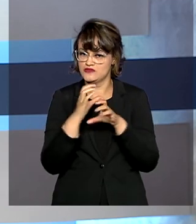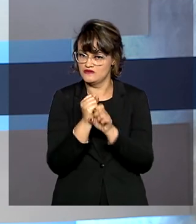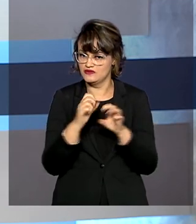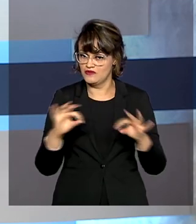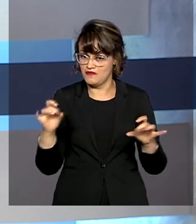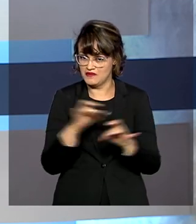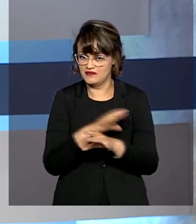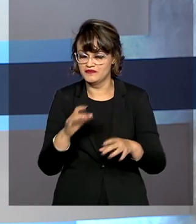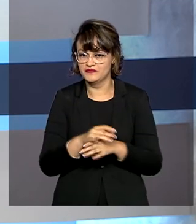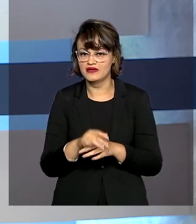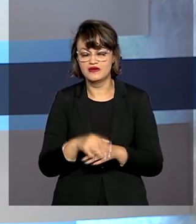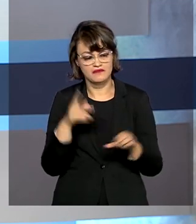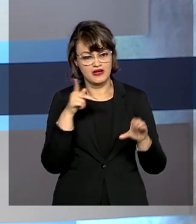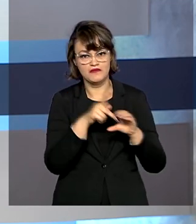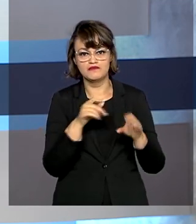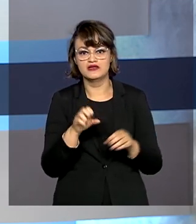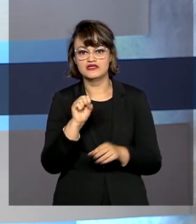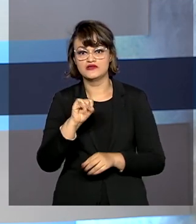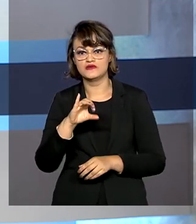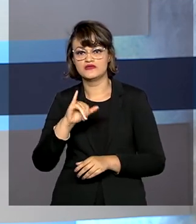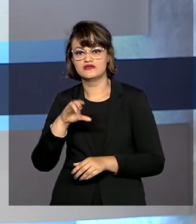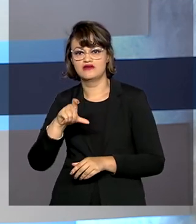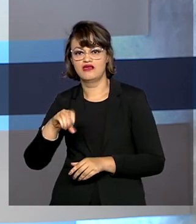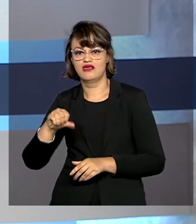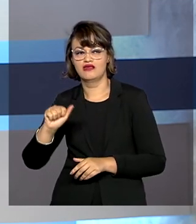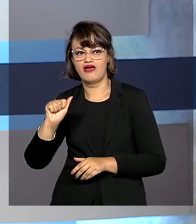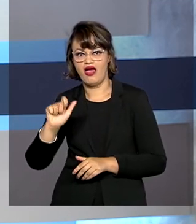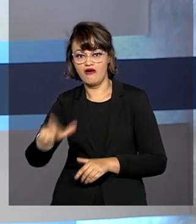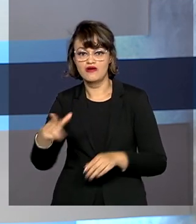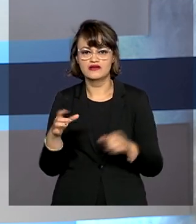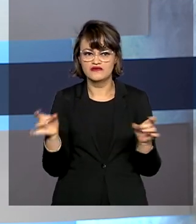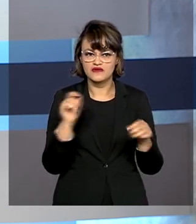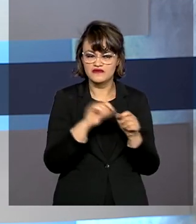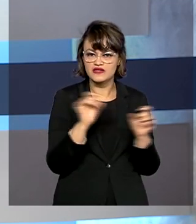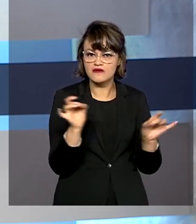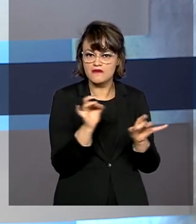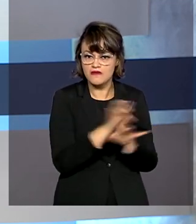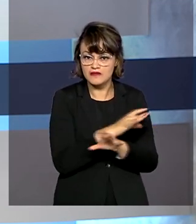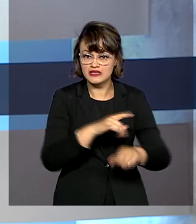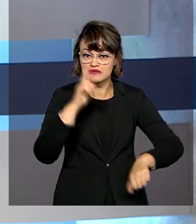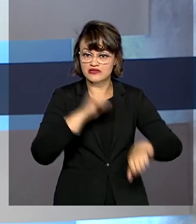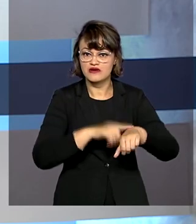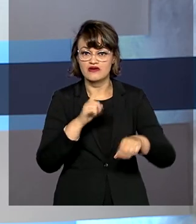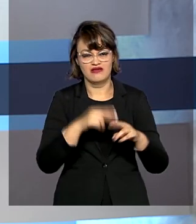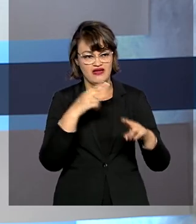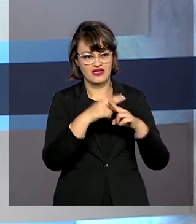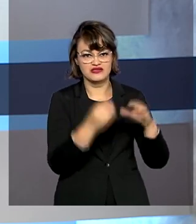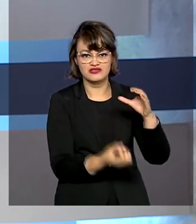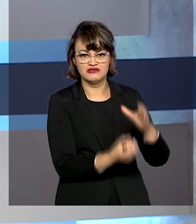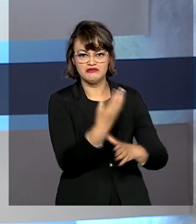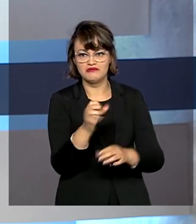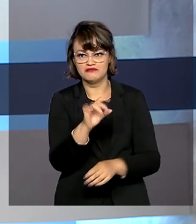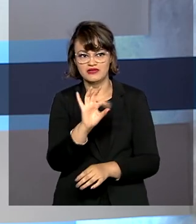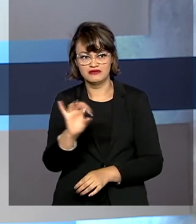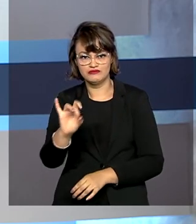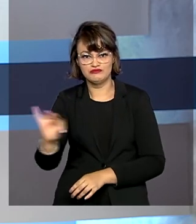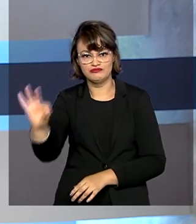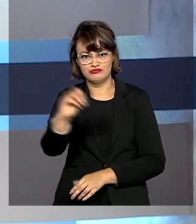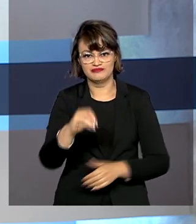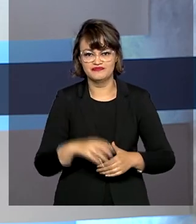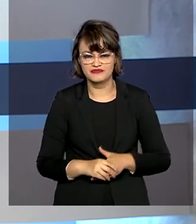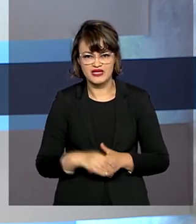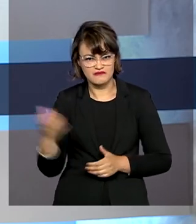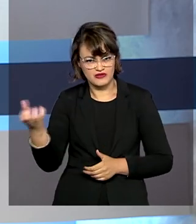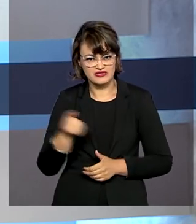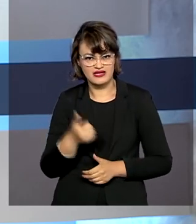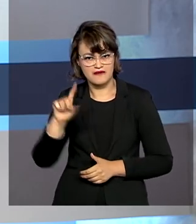são feitos pela Poupança Social Digital, aberta automaticamente pela Caixa em nome dos trabalhadores. O valor do saque é de